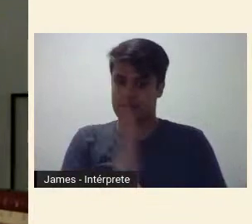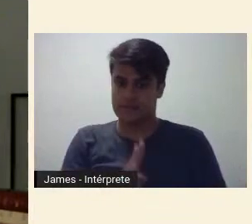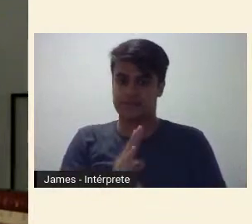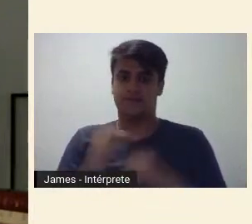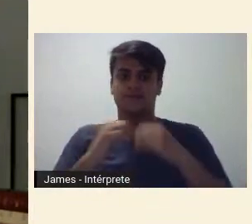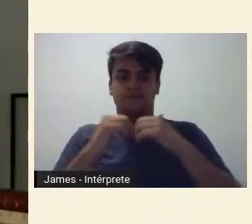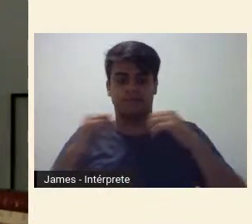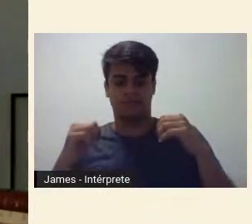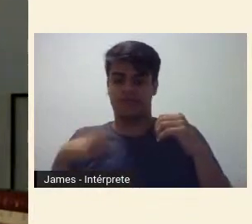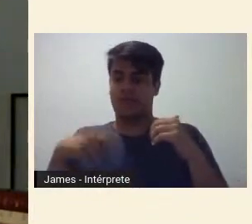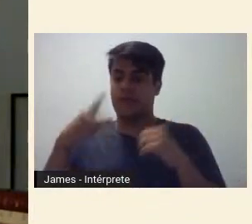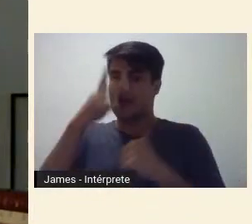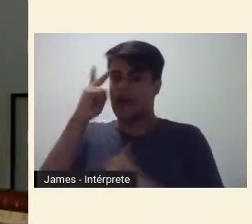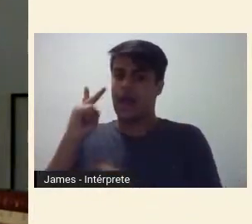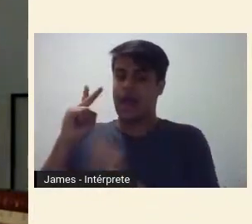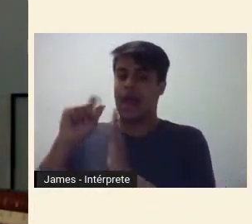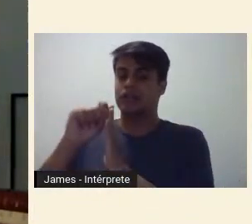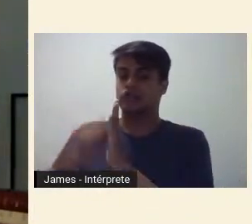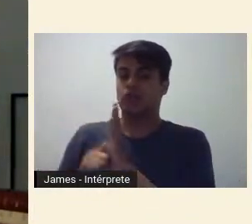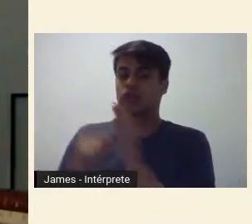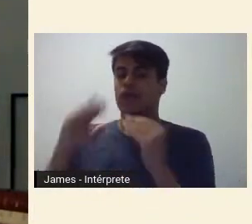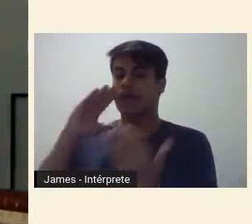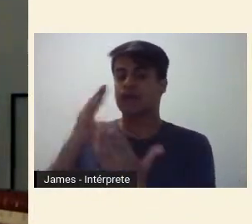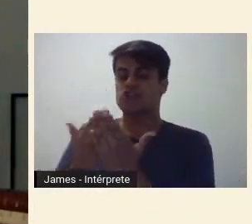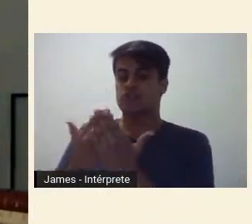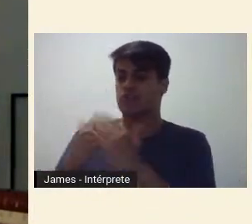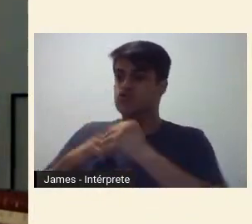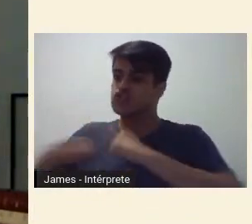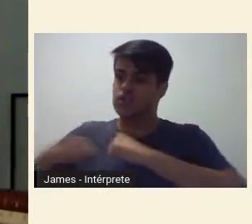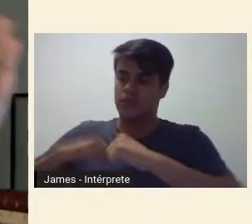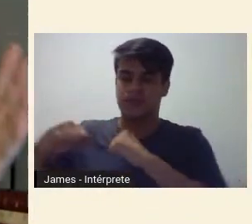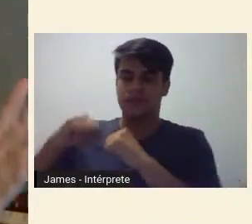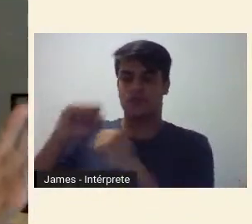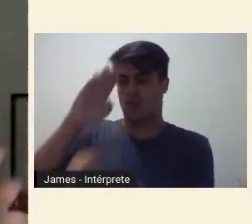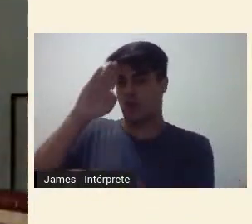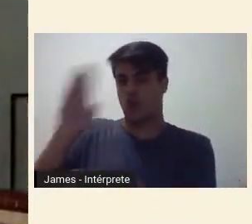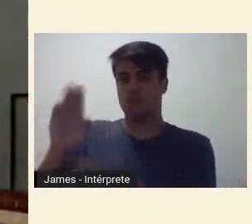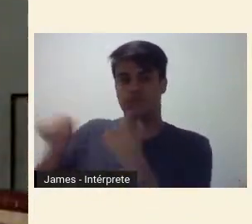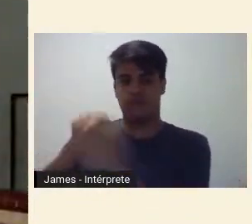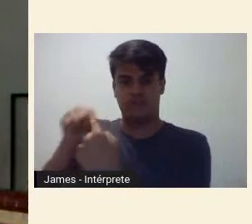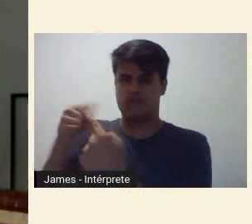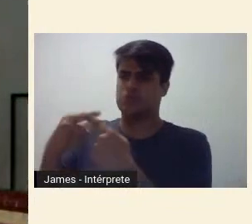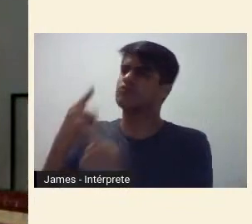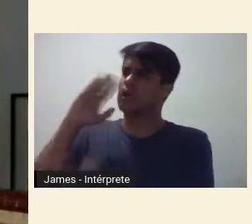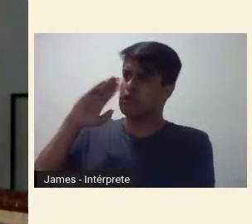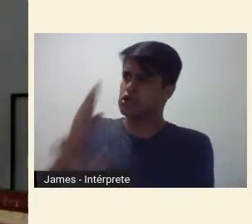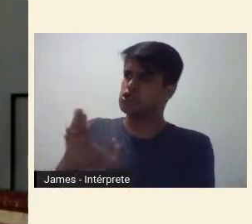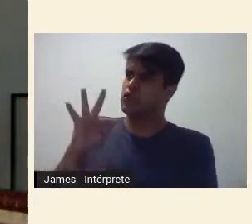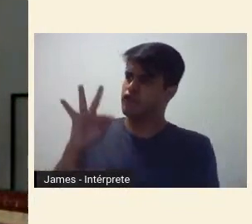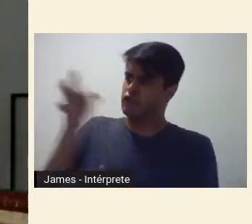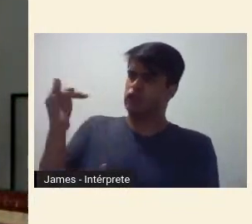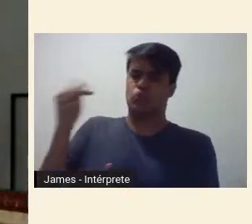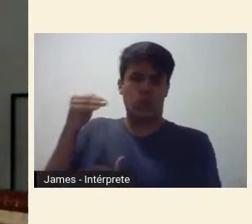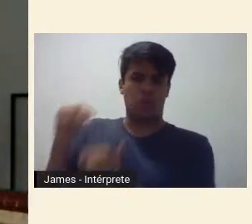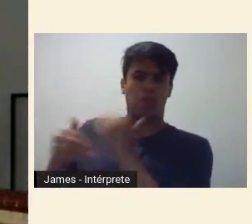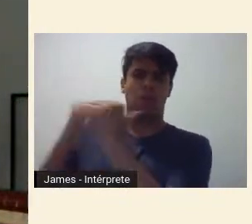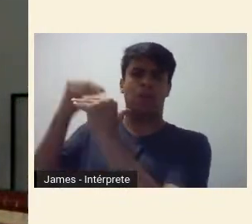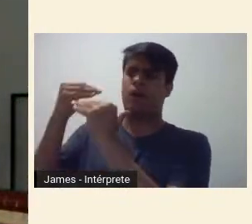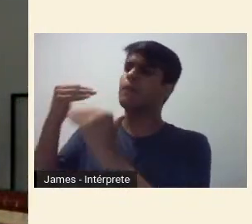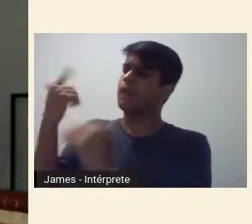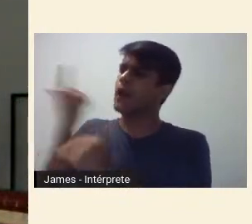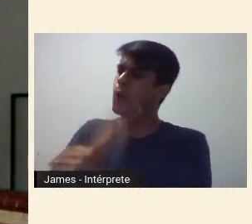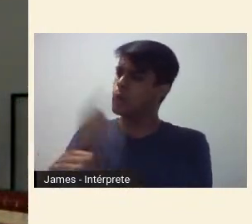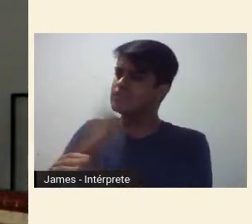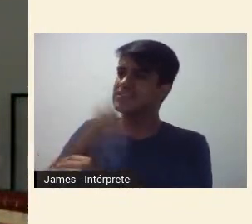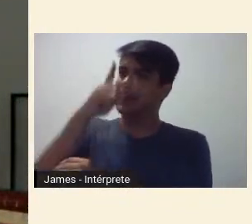autores ligados a um dinamismo objetivista, aqueles que aspiravam progressos e futuros em prol de uma equiparação com a